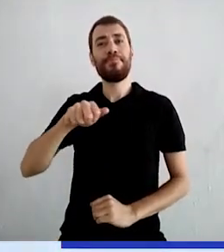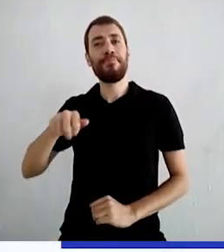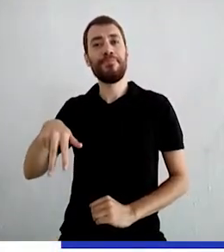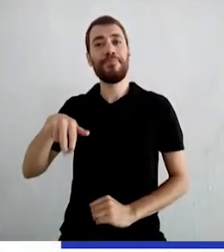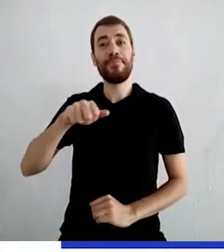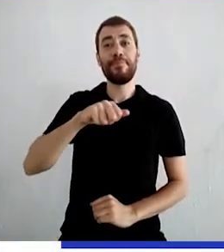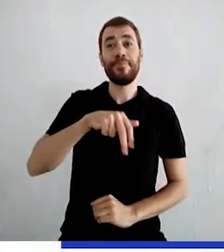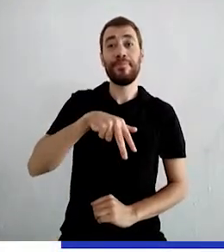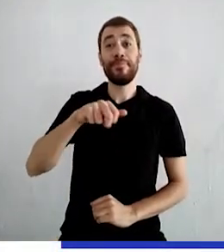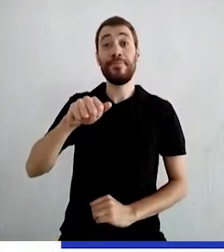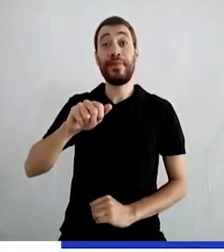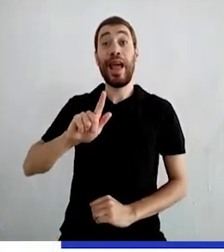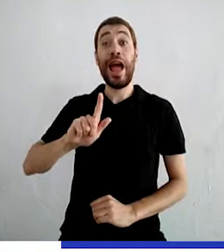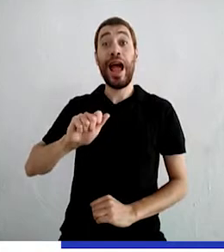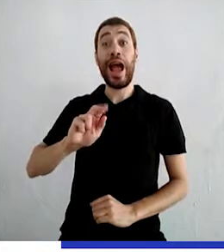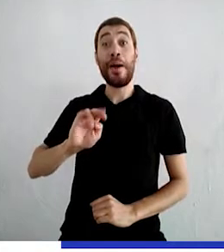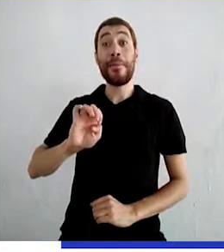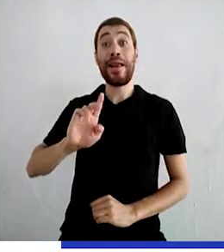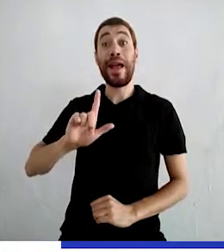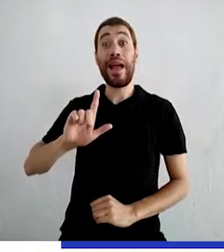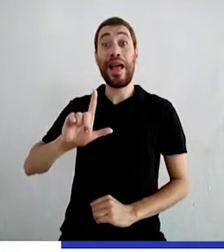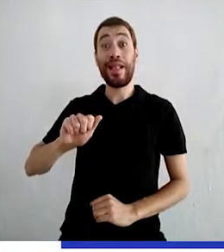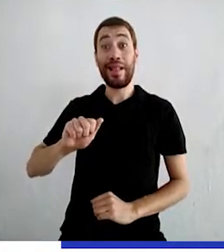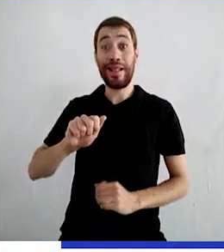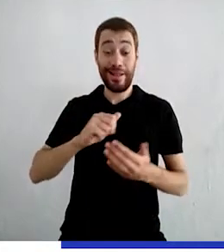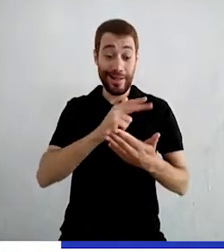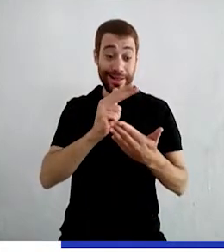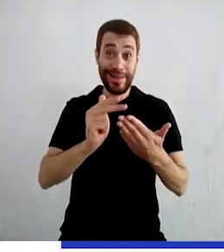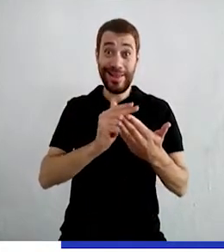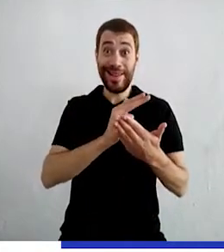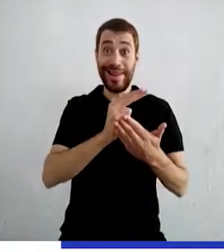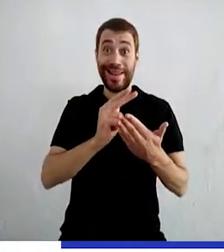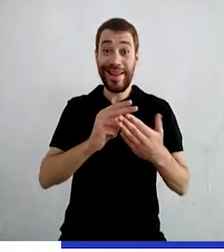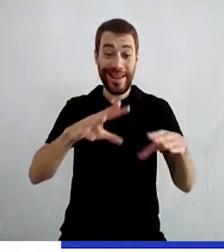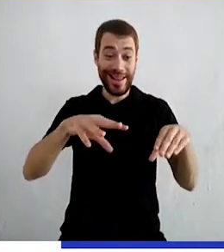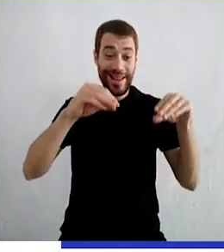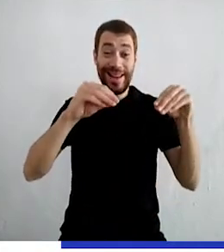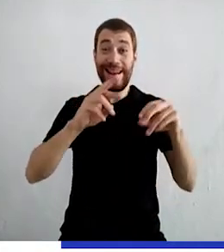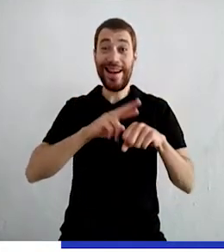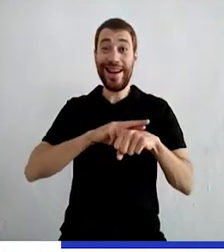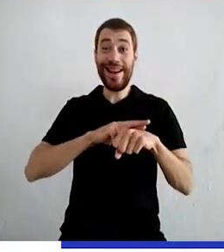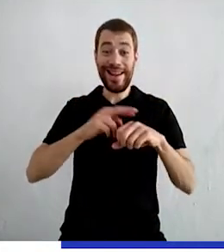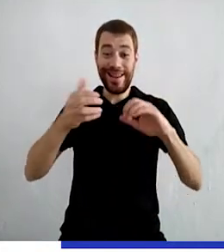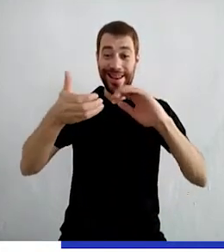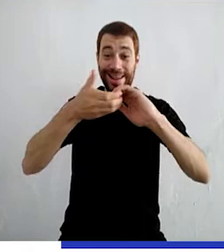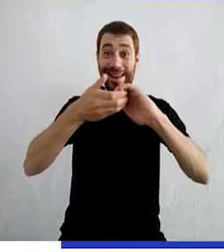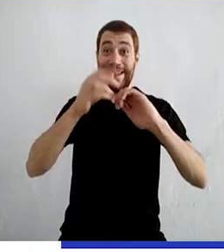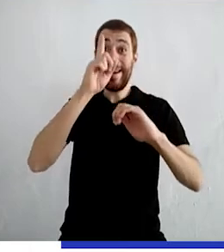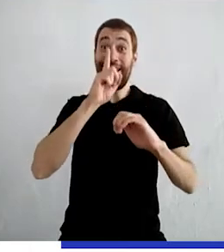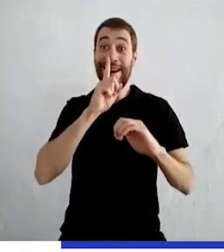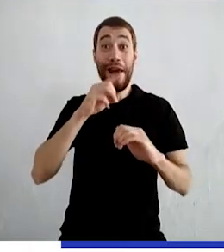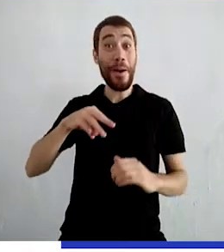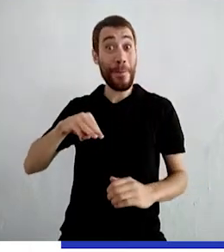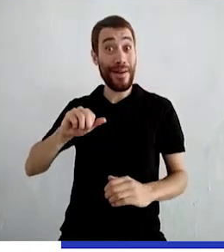Olha, a Gabriela desenhou um castelo roxo Com os telhados amarelos É onde Maria